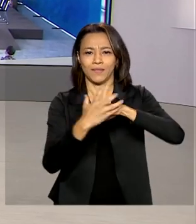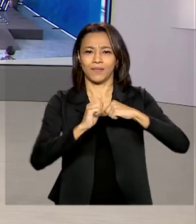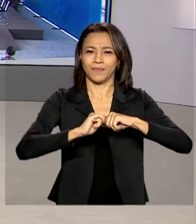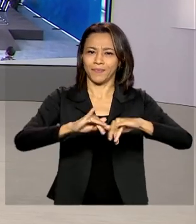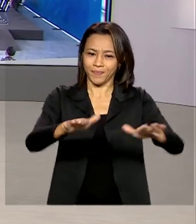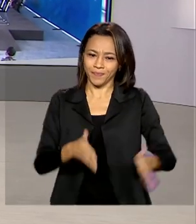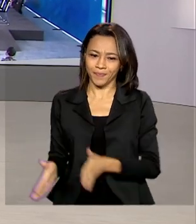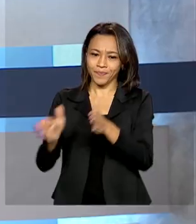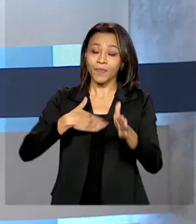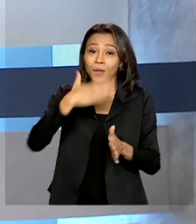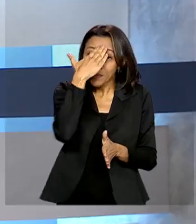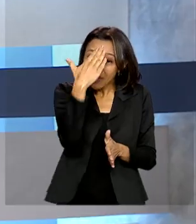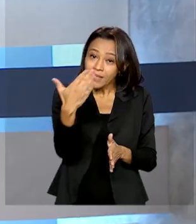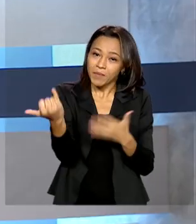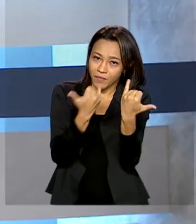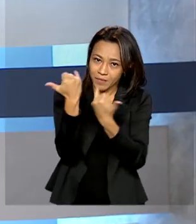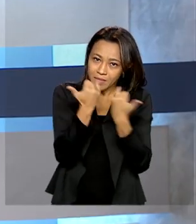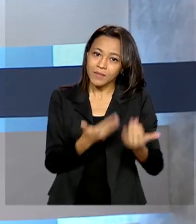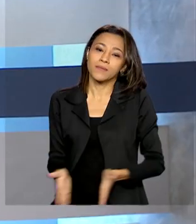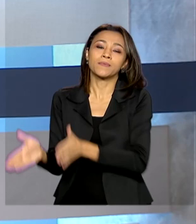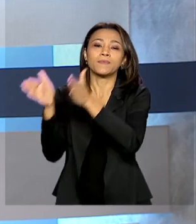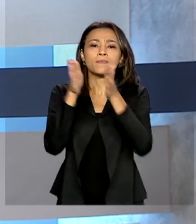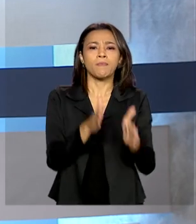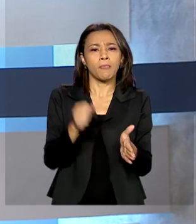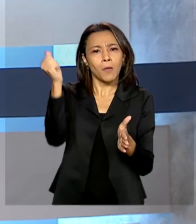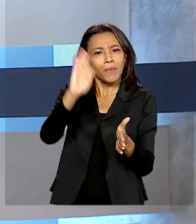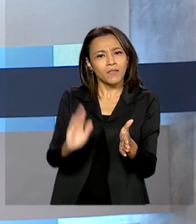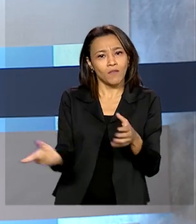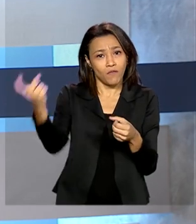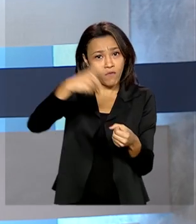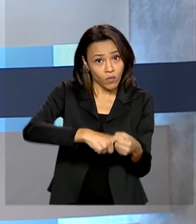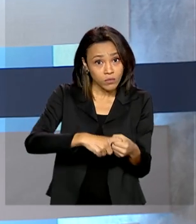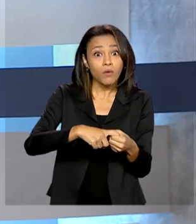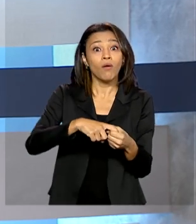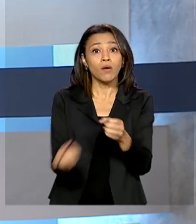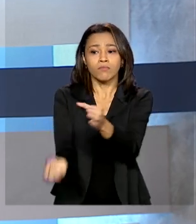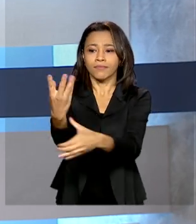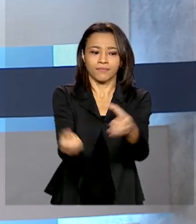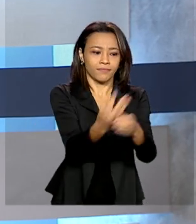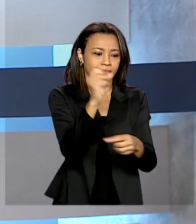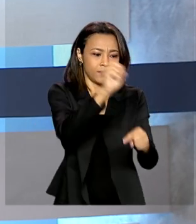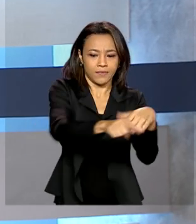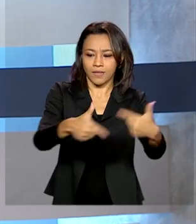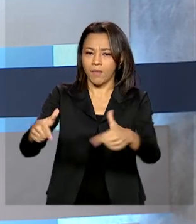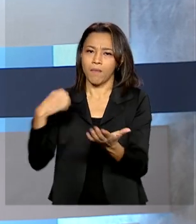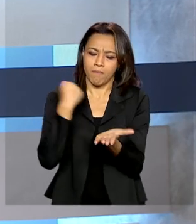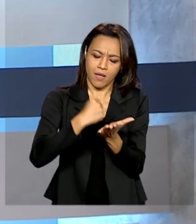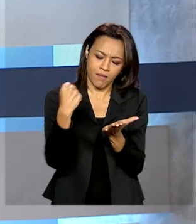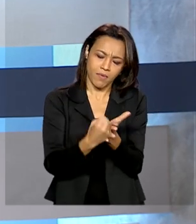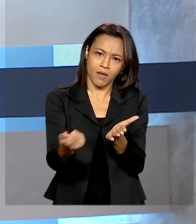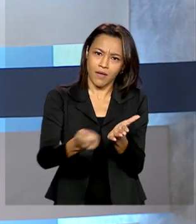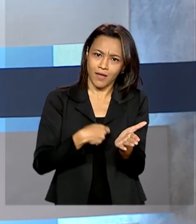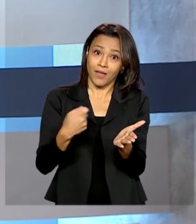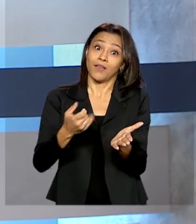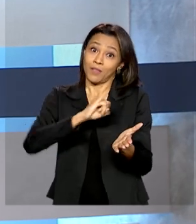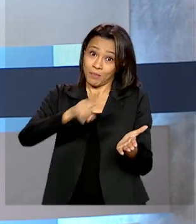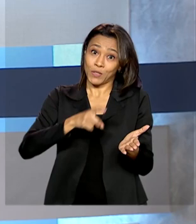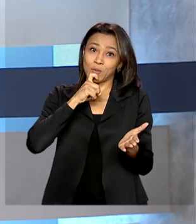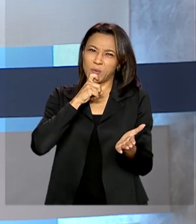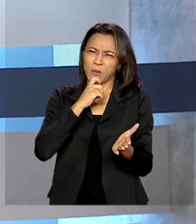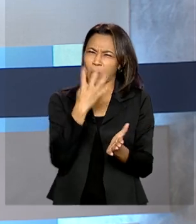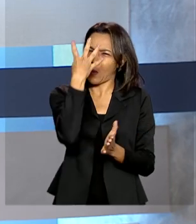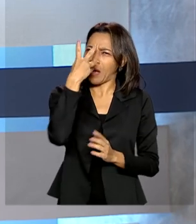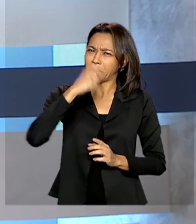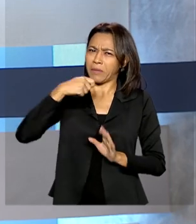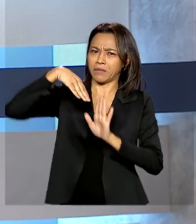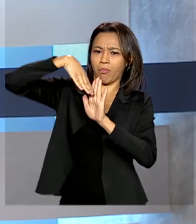Obrigada pelas suas informações. E olha, o Brasil voltou a gerar empregos com carteira assinada no mês de julho, depois de quatro meses de queda no